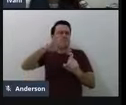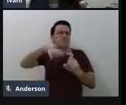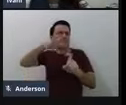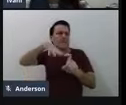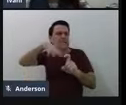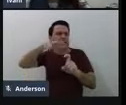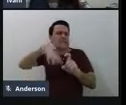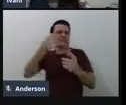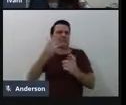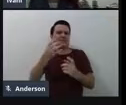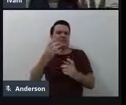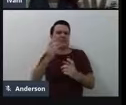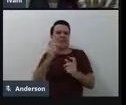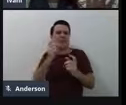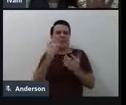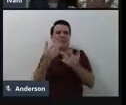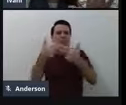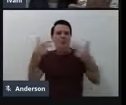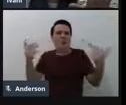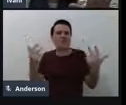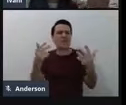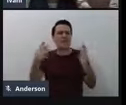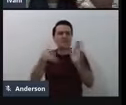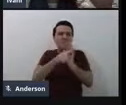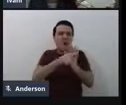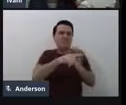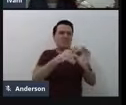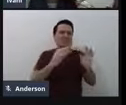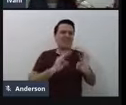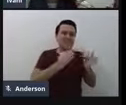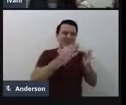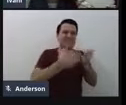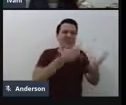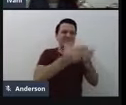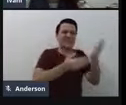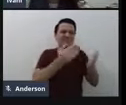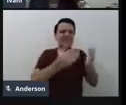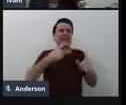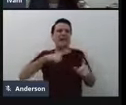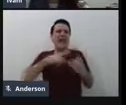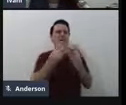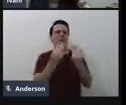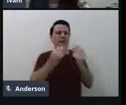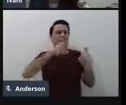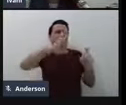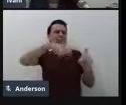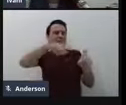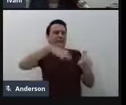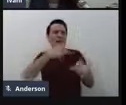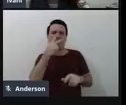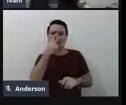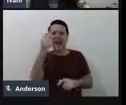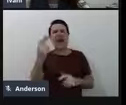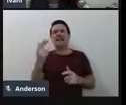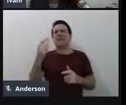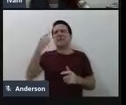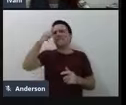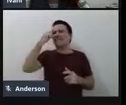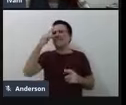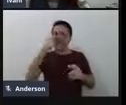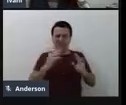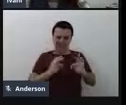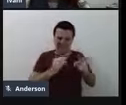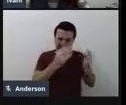assistiva, né, porque são mitos que parecem que colocam ela num patamar meio inatingível para a grande maioria das